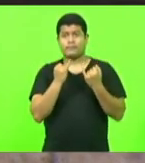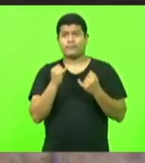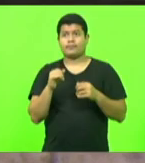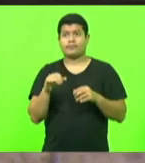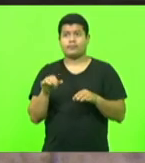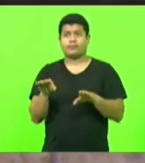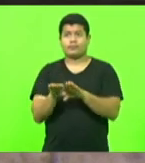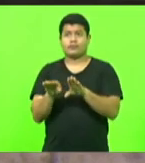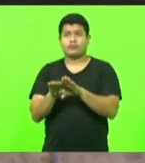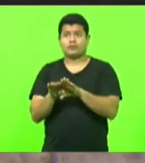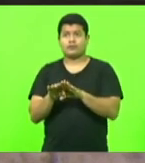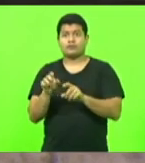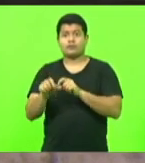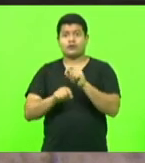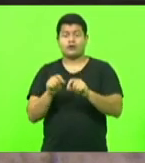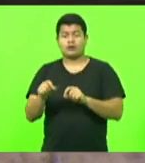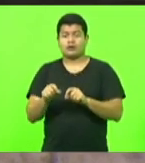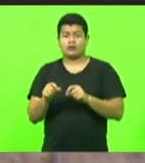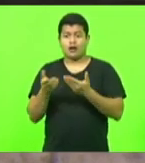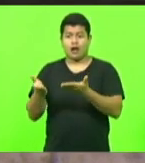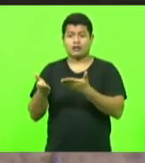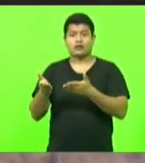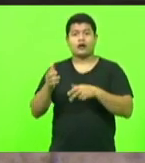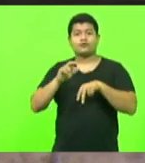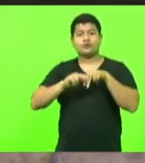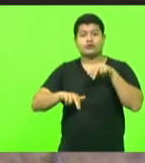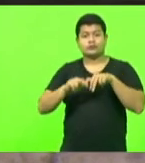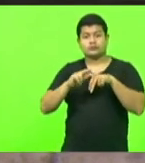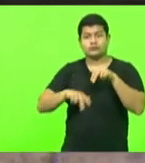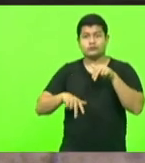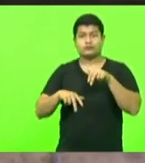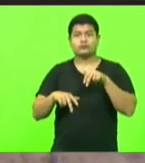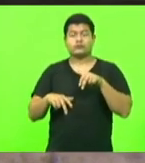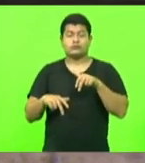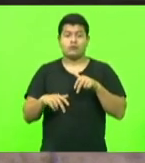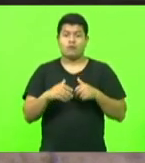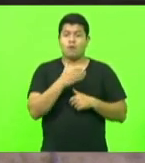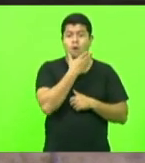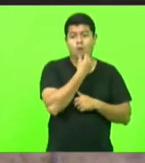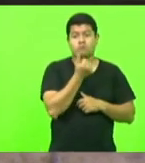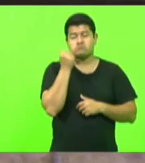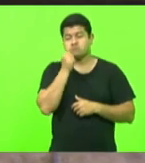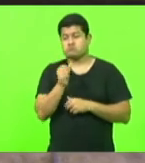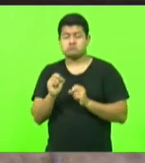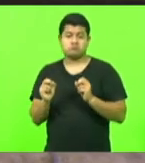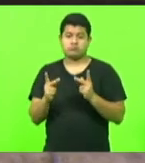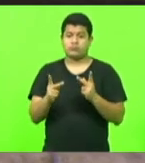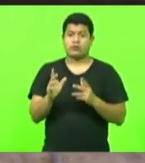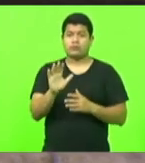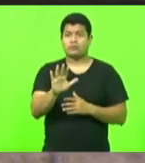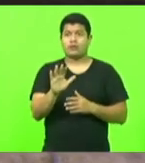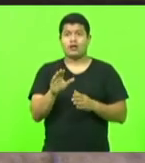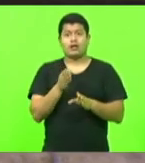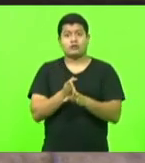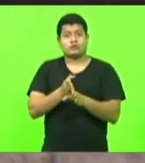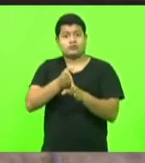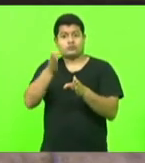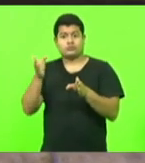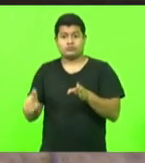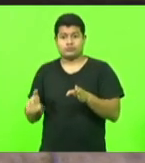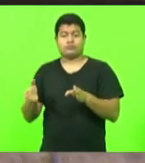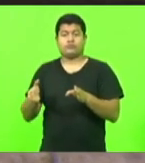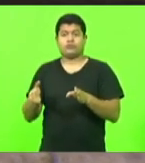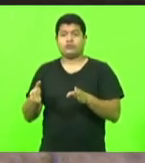campo aqui para o sexo, beleza, masculino, feminino, ok? Mas aí do lado desse campo